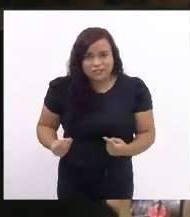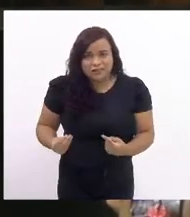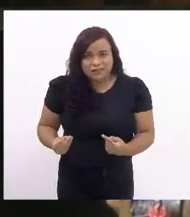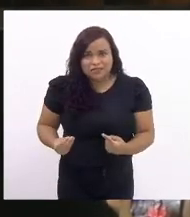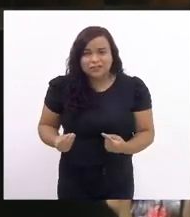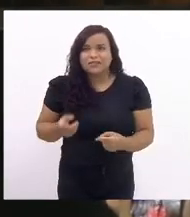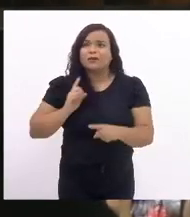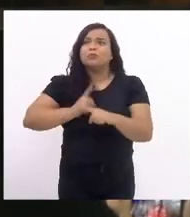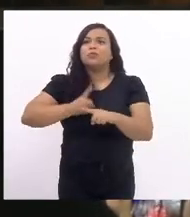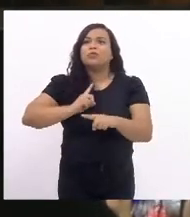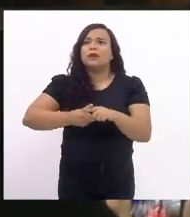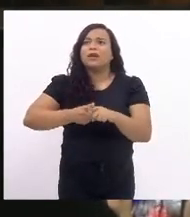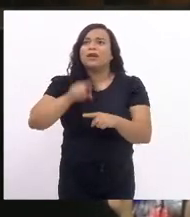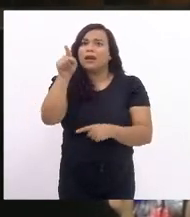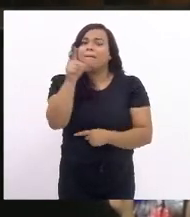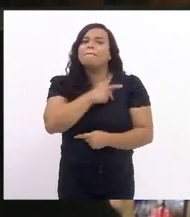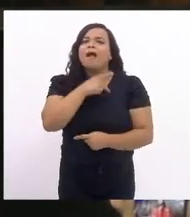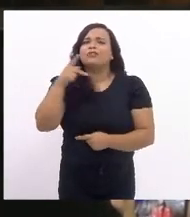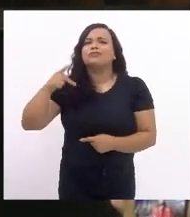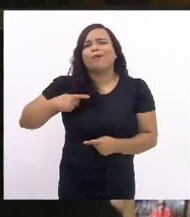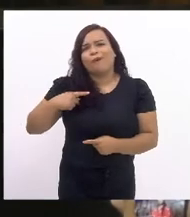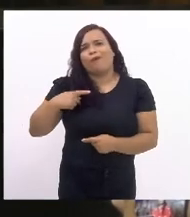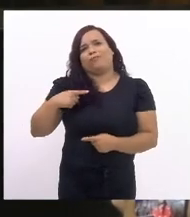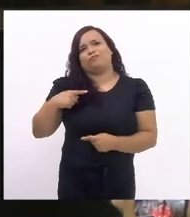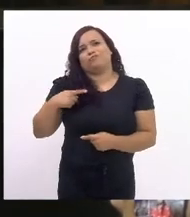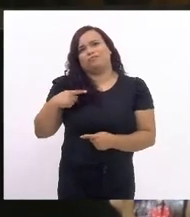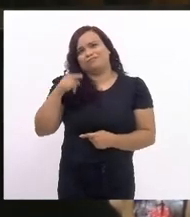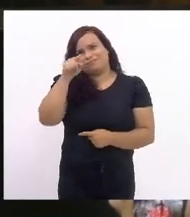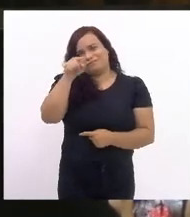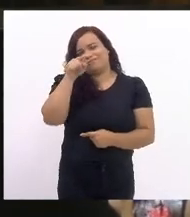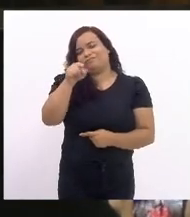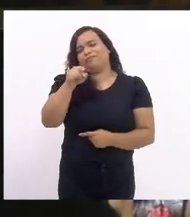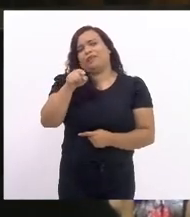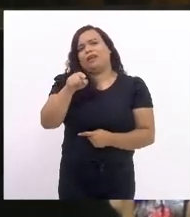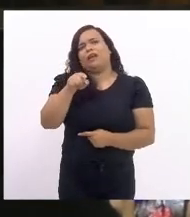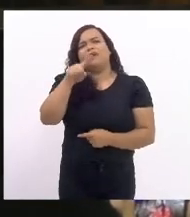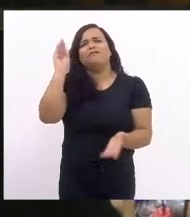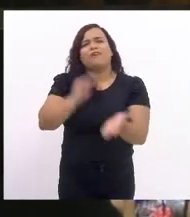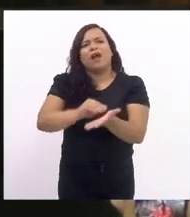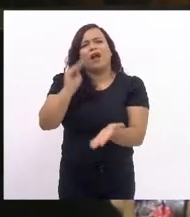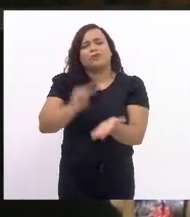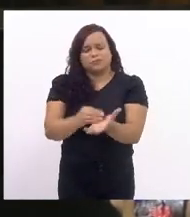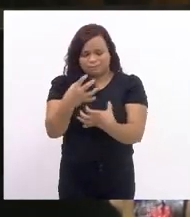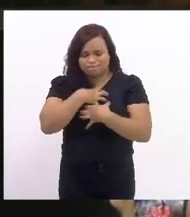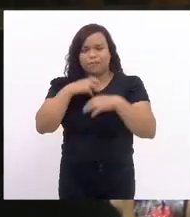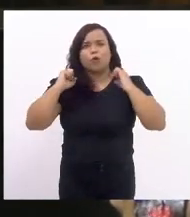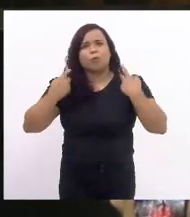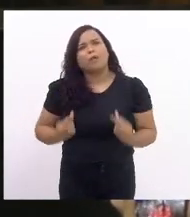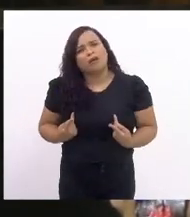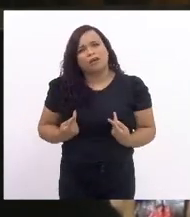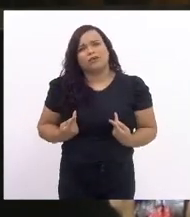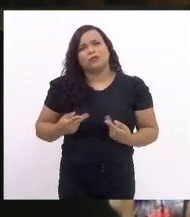e pastor Glauco Kaiser, essa falta de humanidade que está acontecendo com a sua gestão,